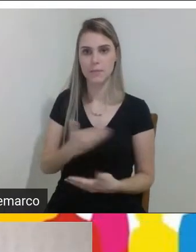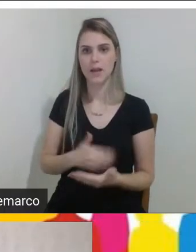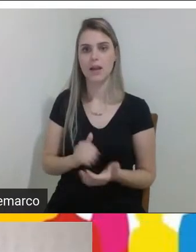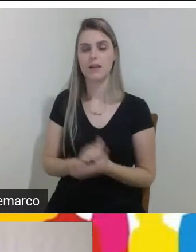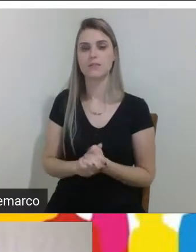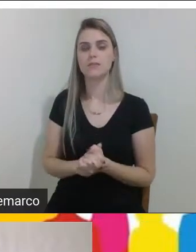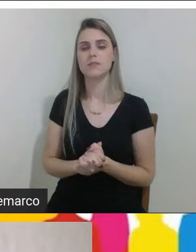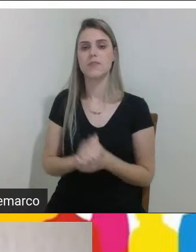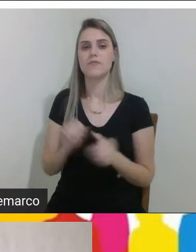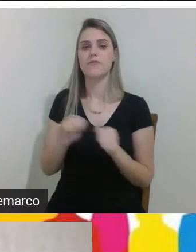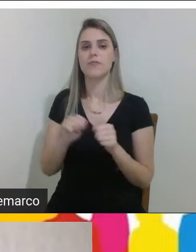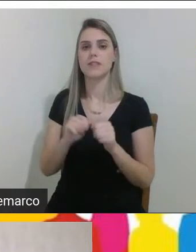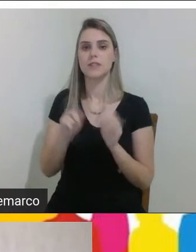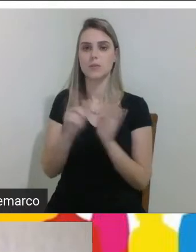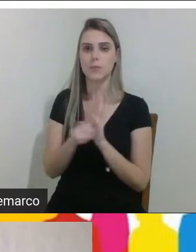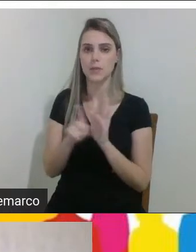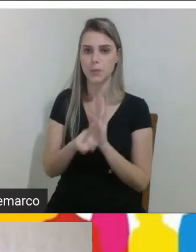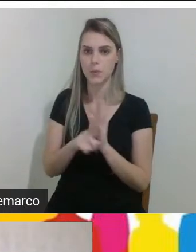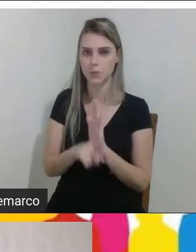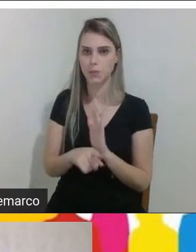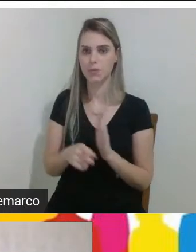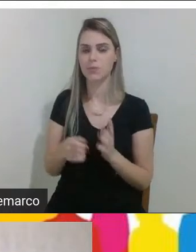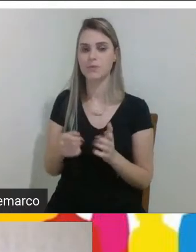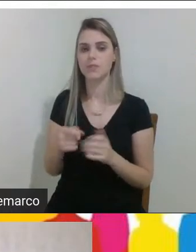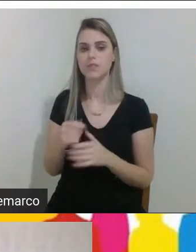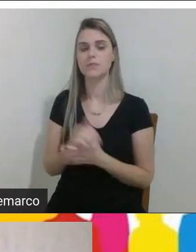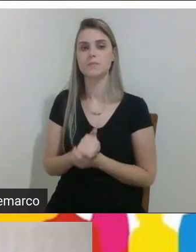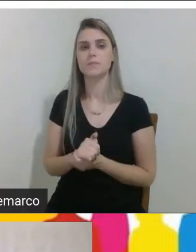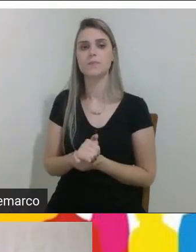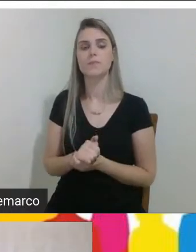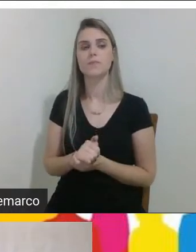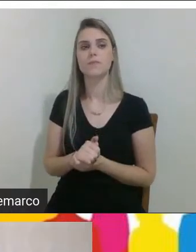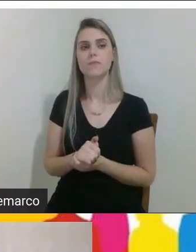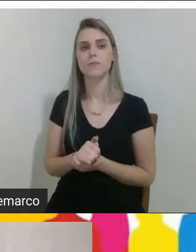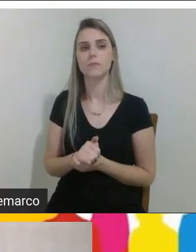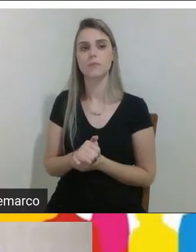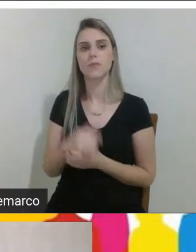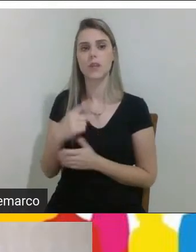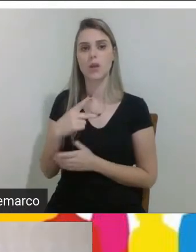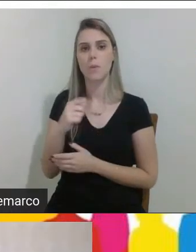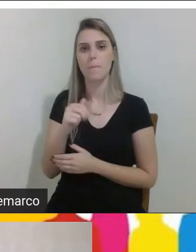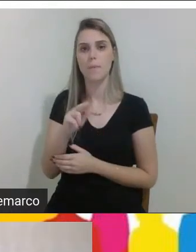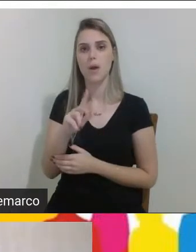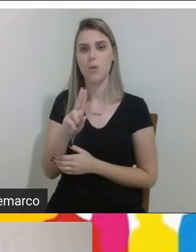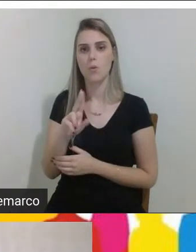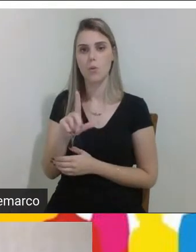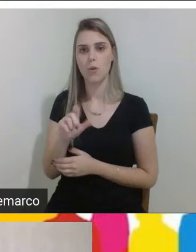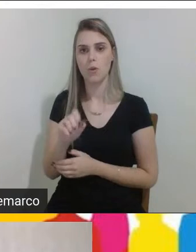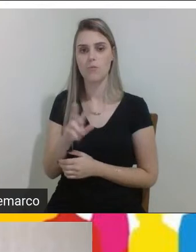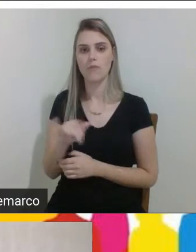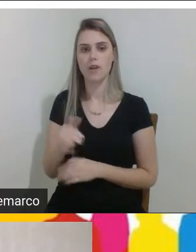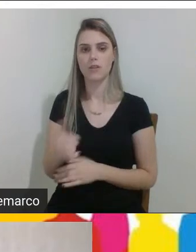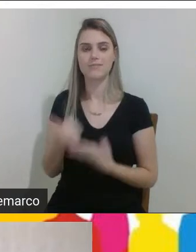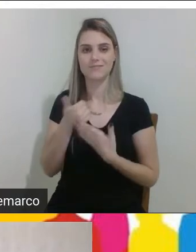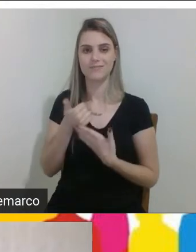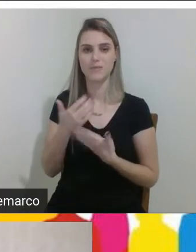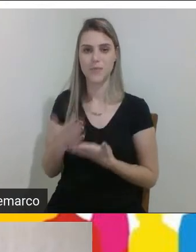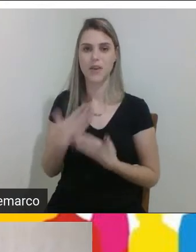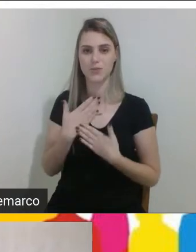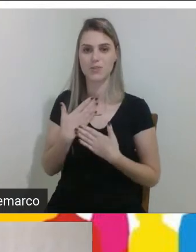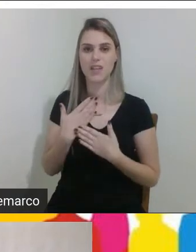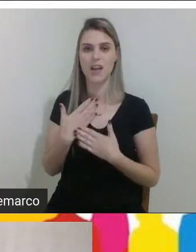elaborando as suas questões através do chat não é e o Paulo vai me dar uma mão super poderosa aqui